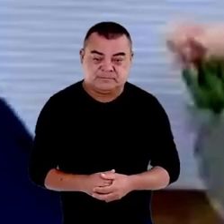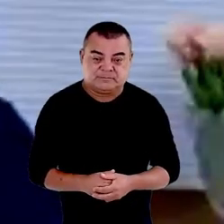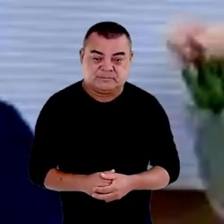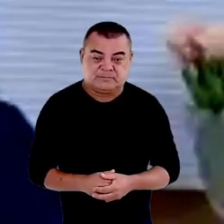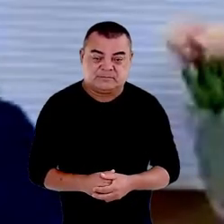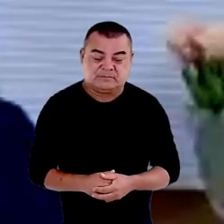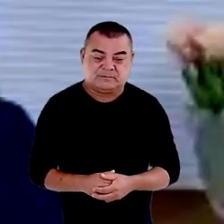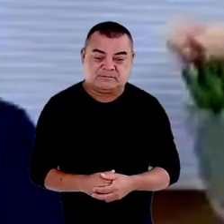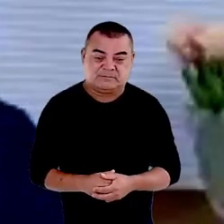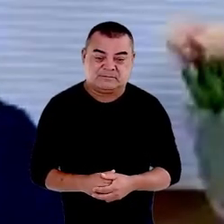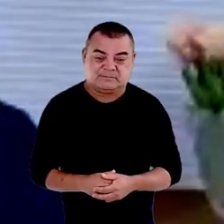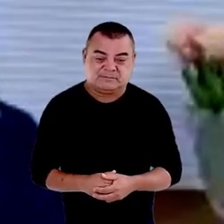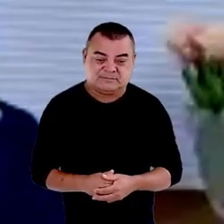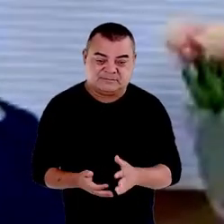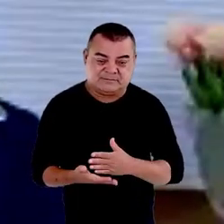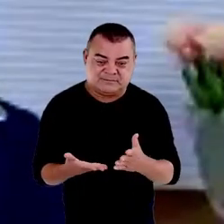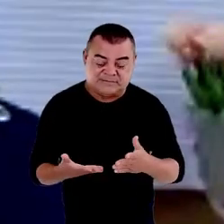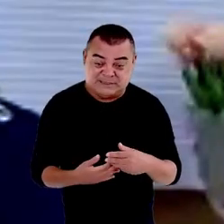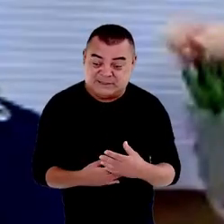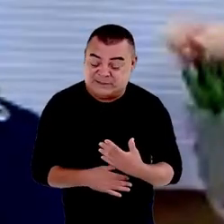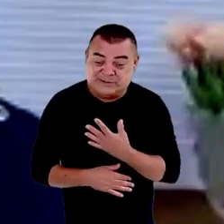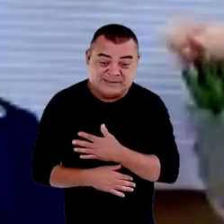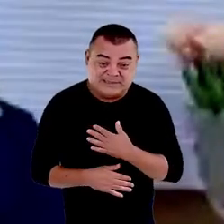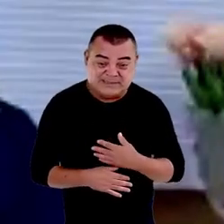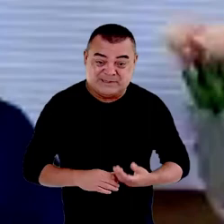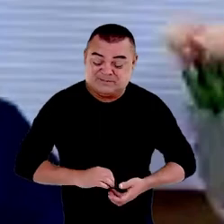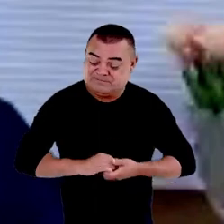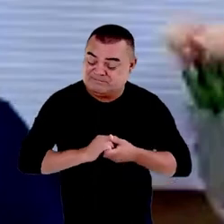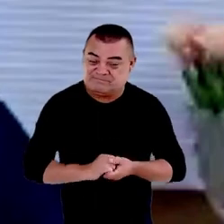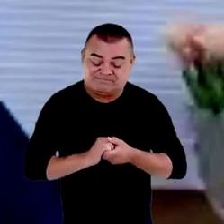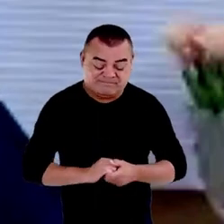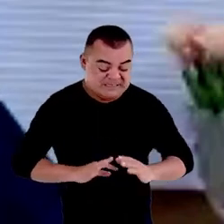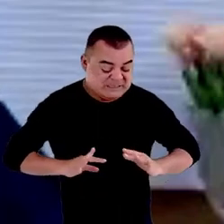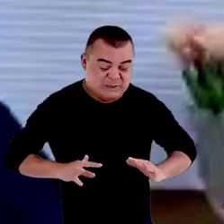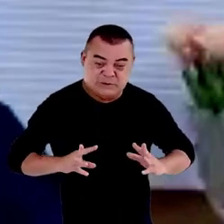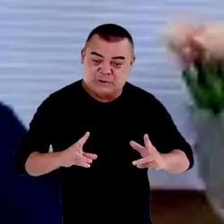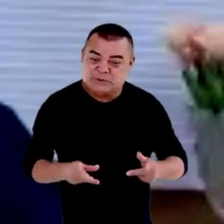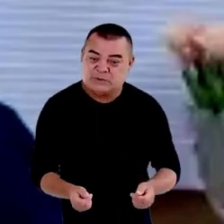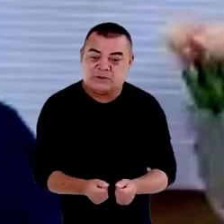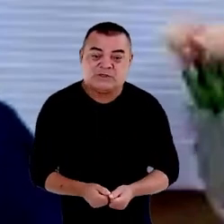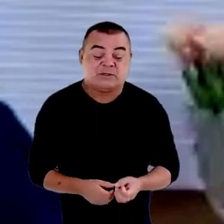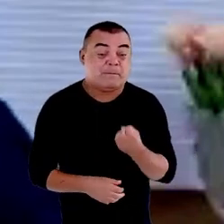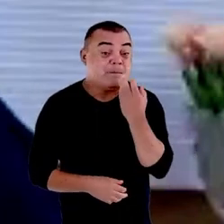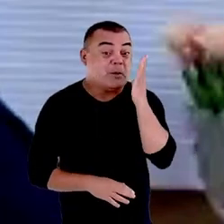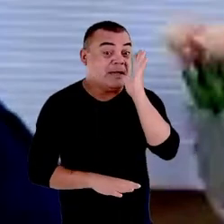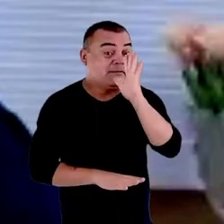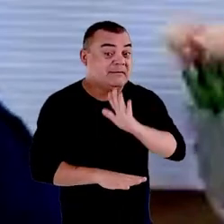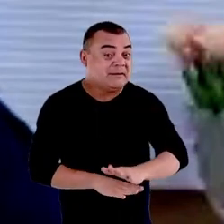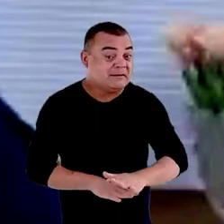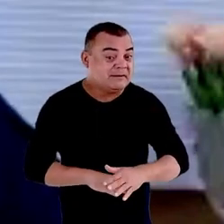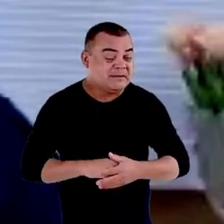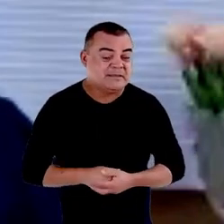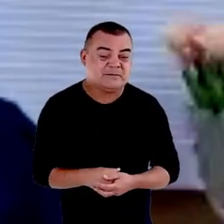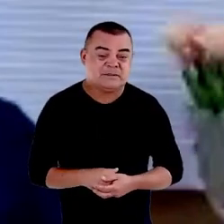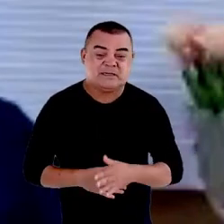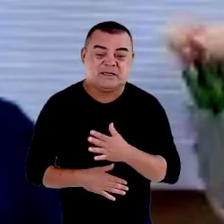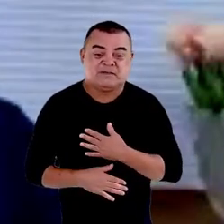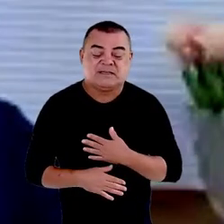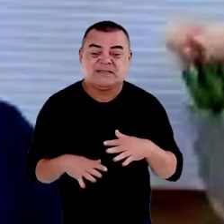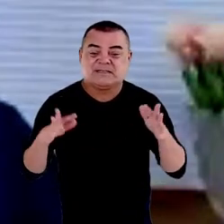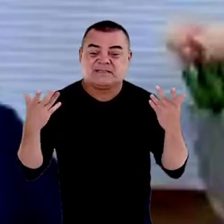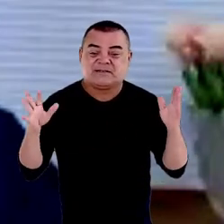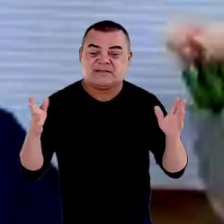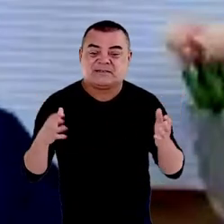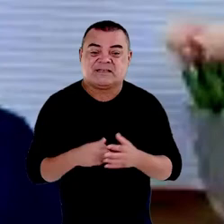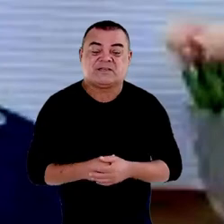inicialmente gostaria de cumprimentar a todas e a todos com muito boa tarde minhas saudações